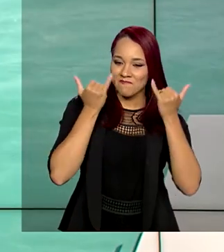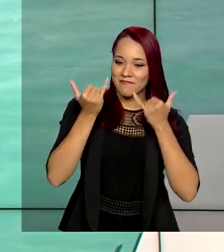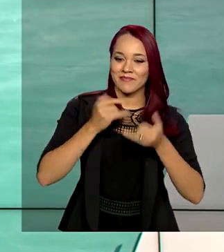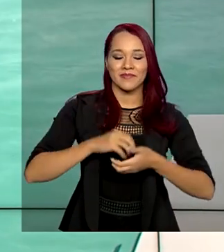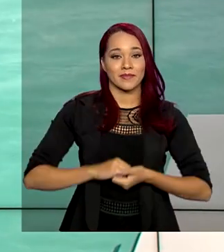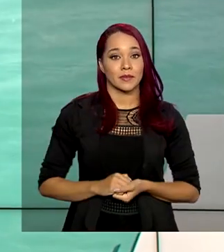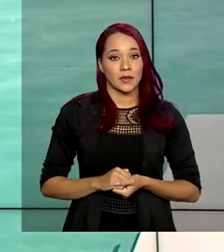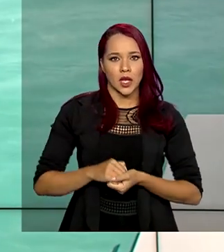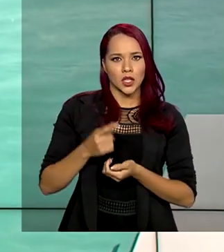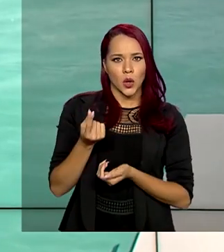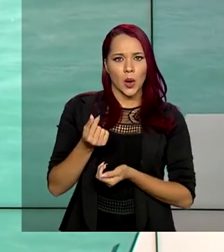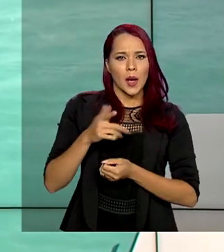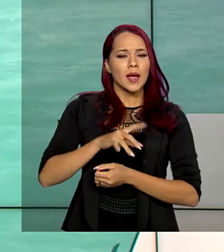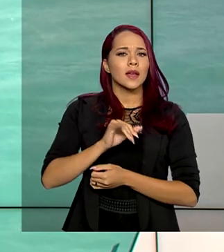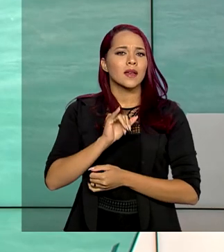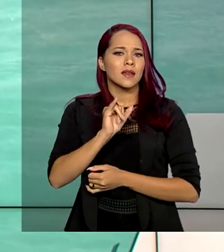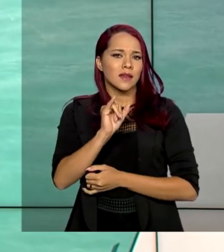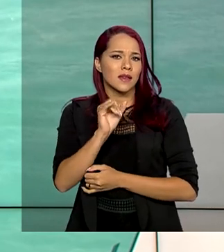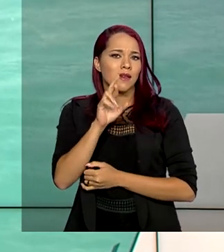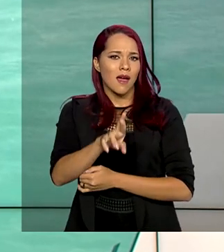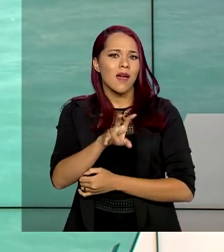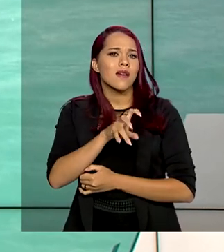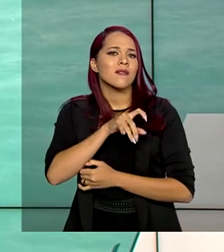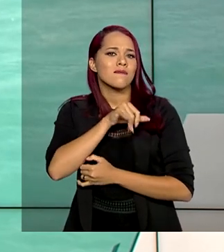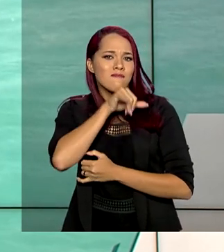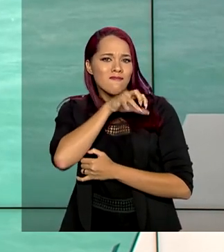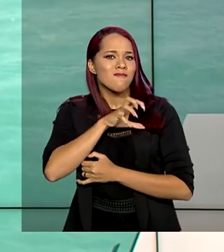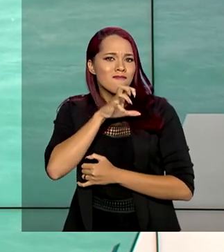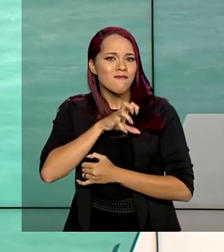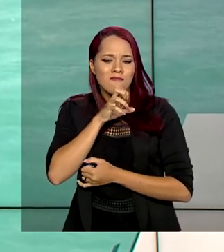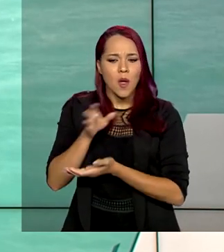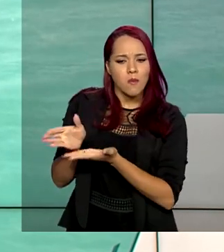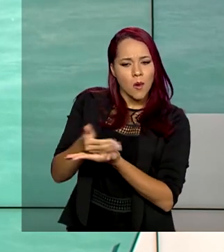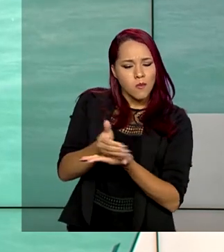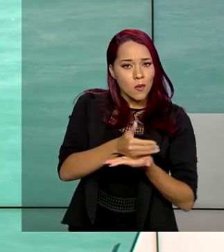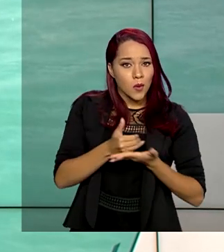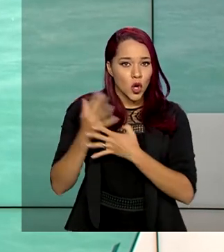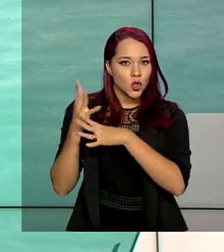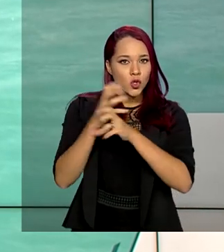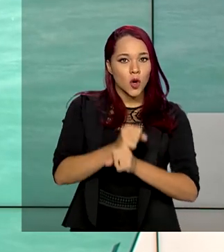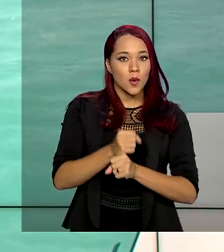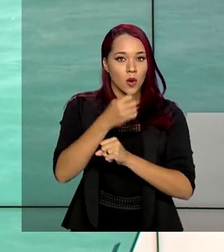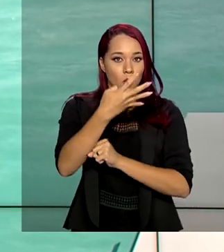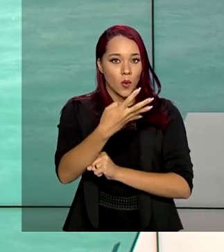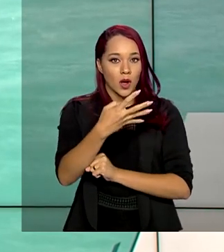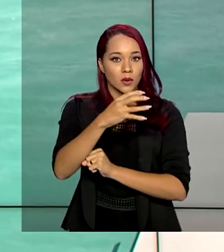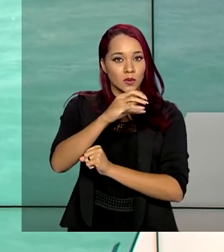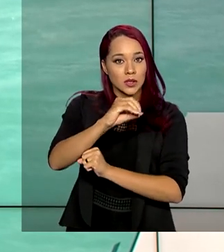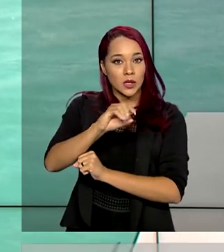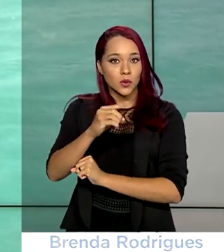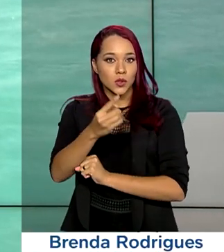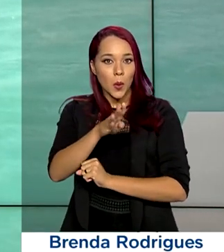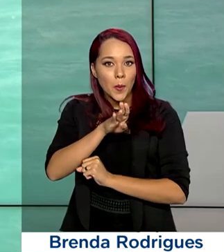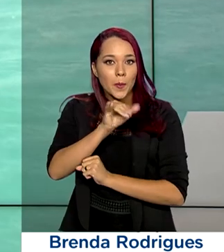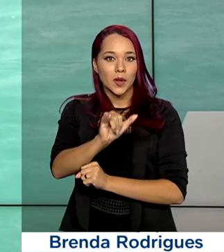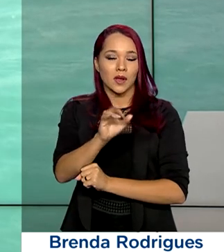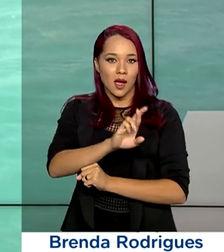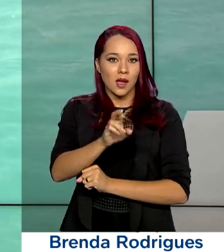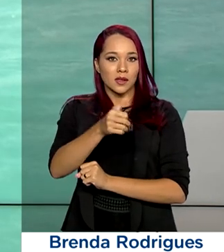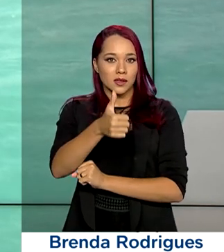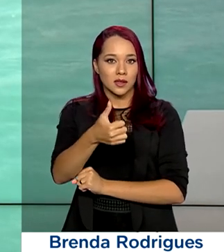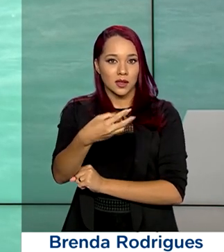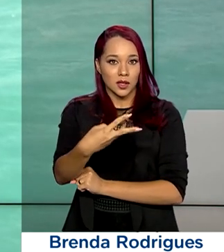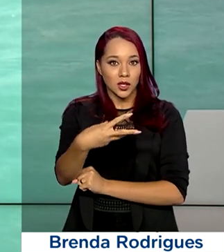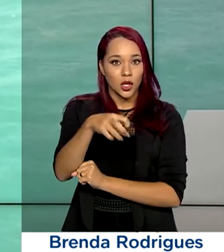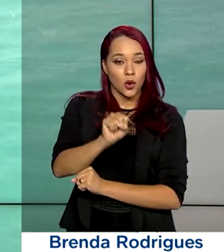A arrecadação de impostos, contribuições e demais receitas federais somou 401 bilhões, 138